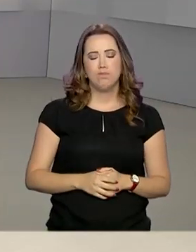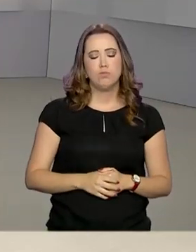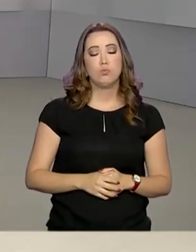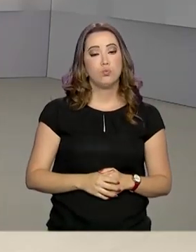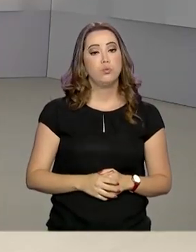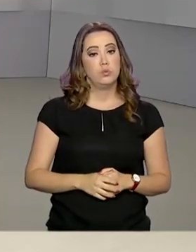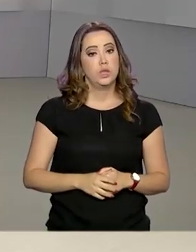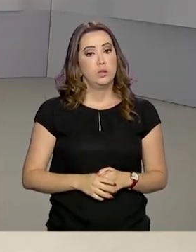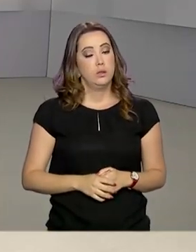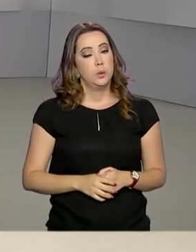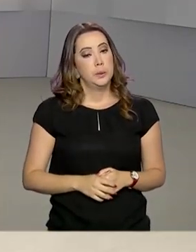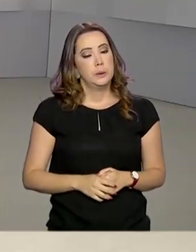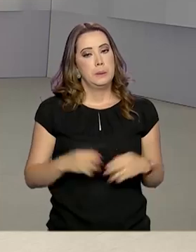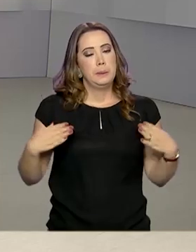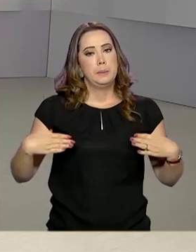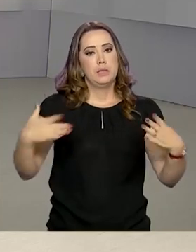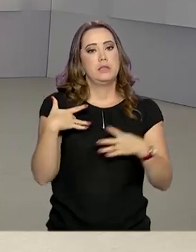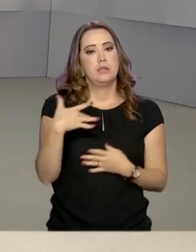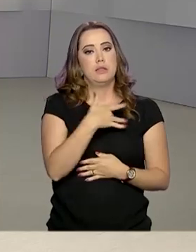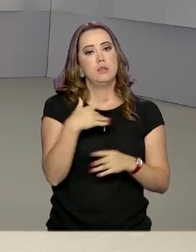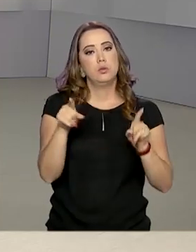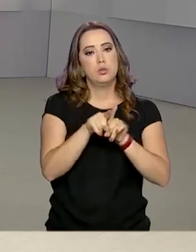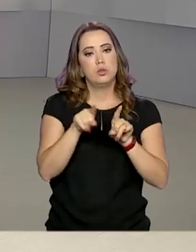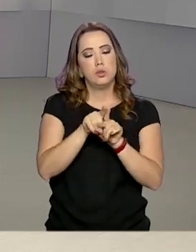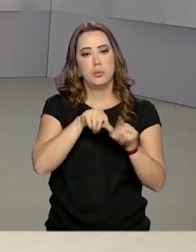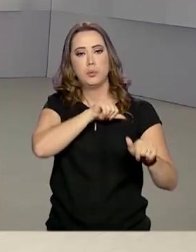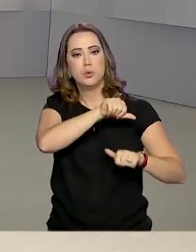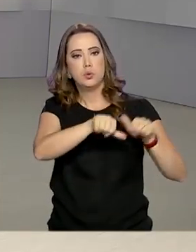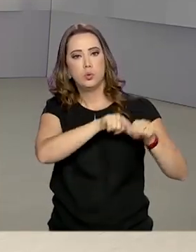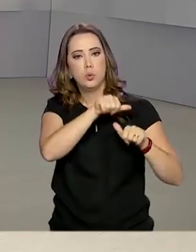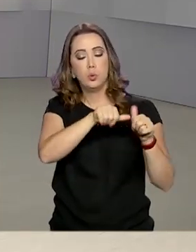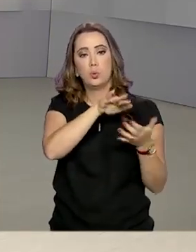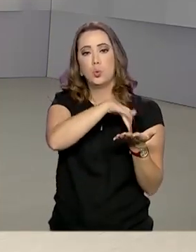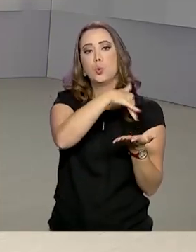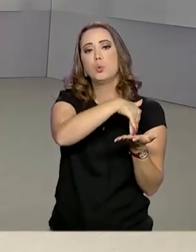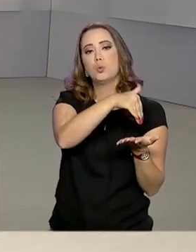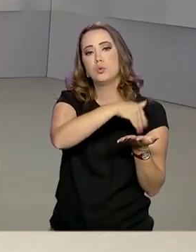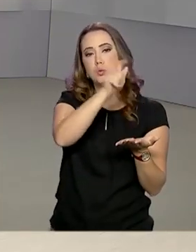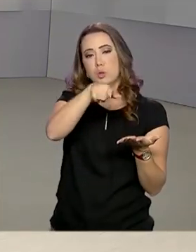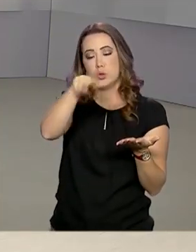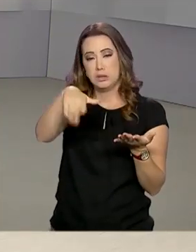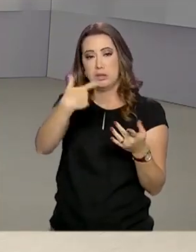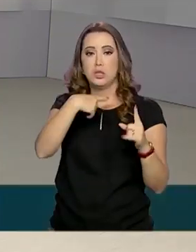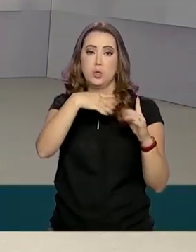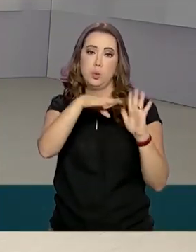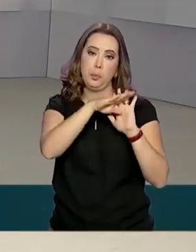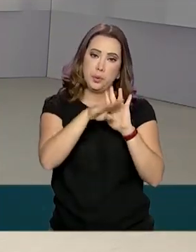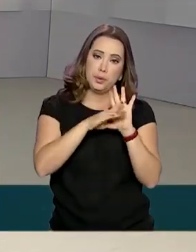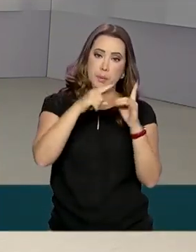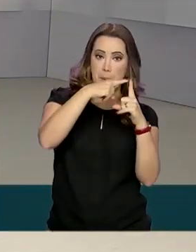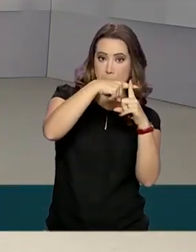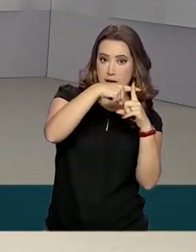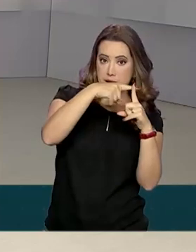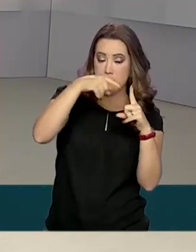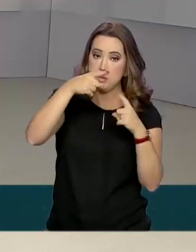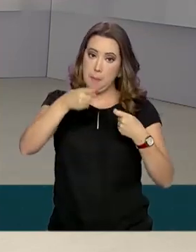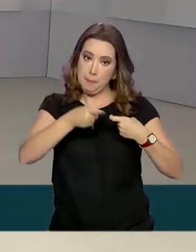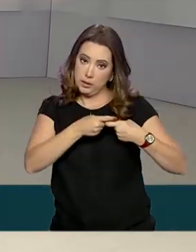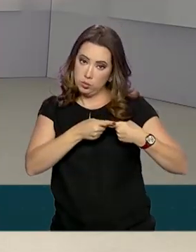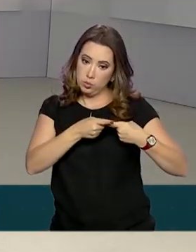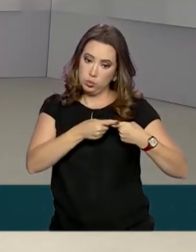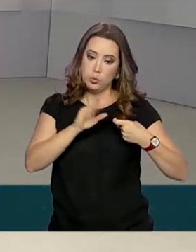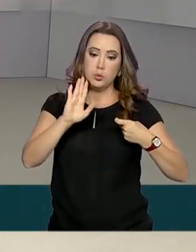Ministério da Saúde também atualizou o número de inscritos no programa Mais Médicos. Já são mais de 5.200 profissionais.